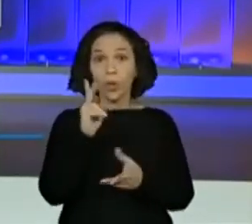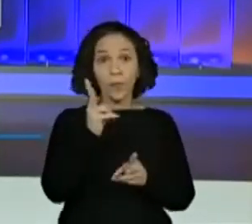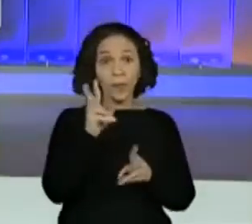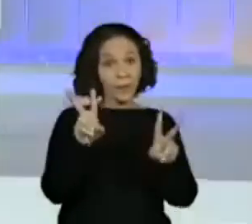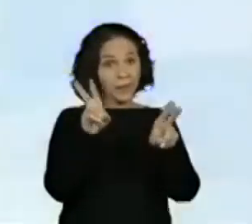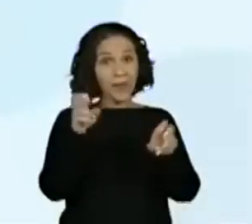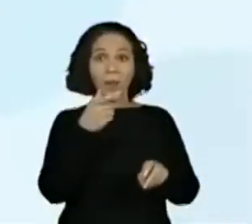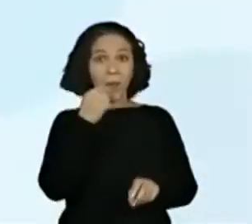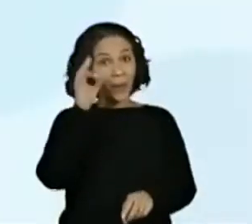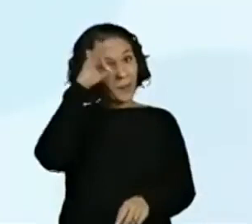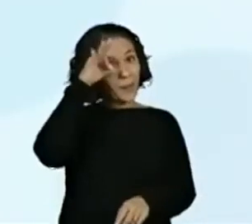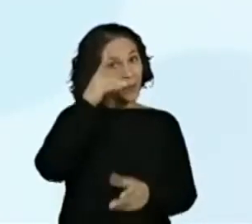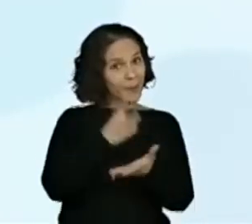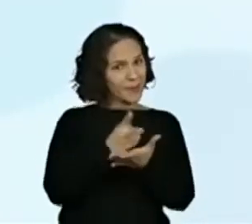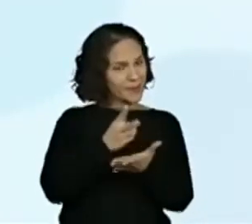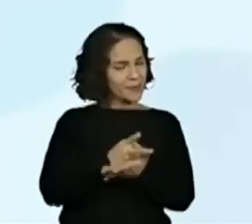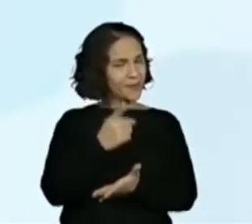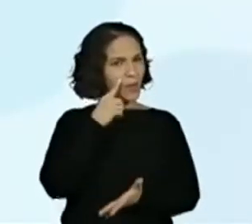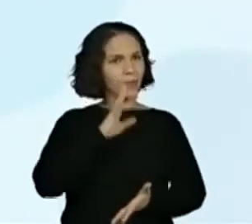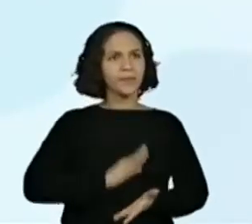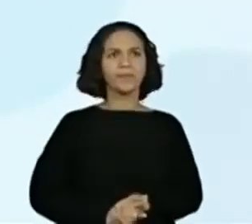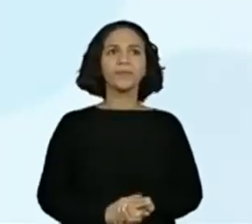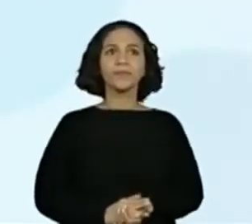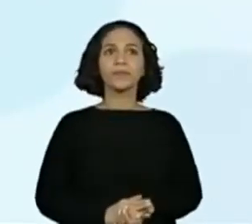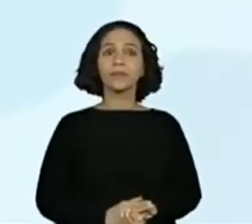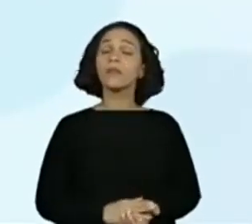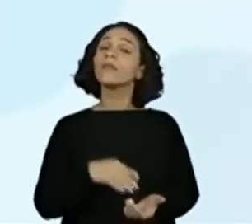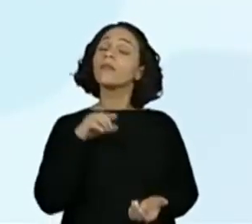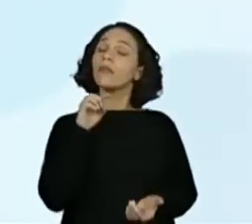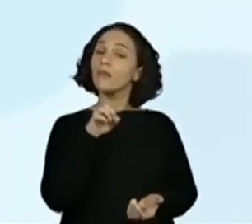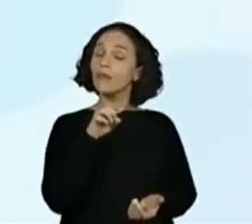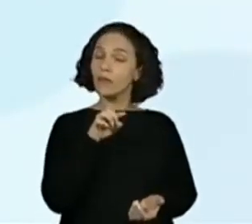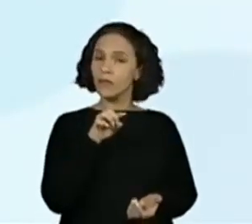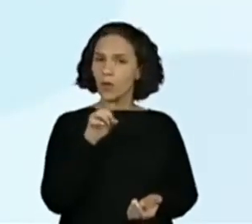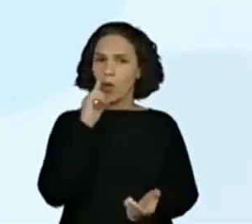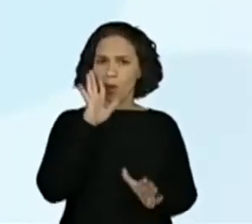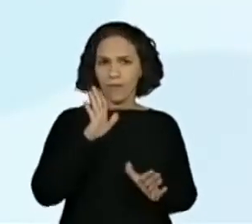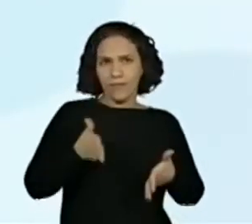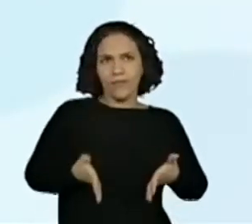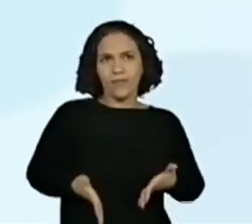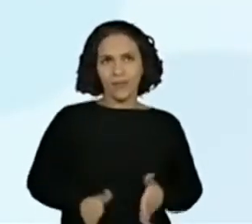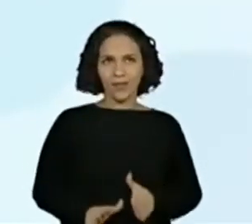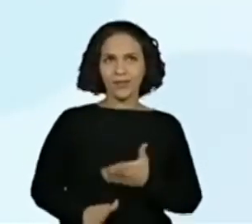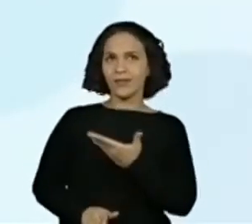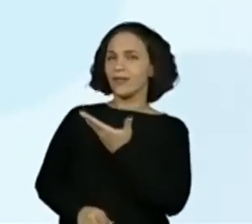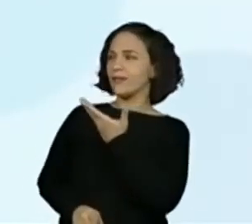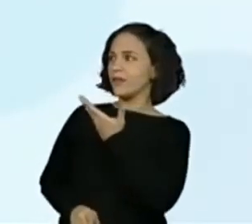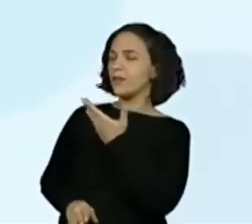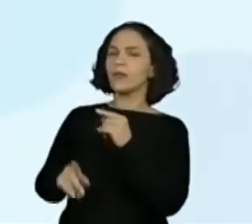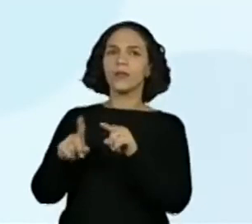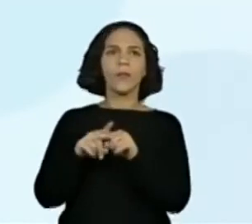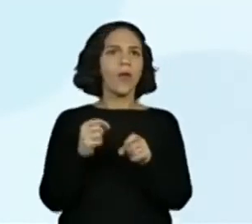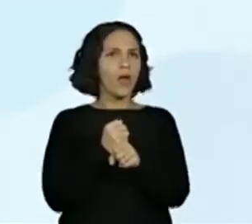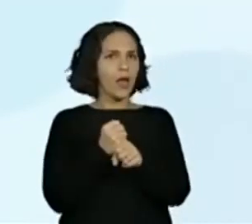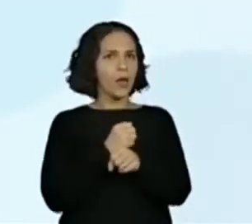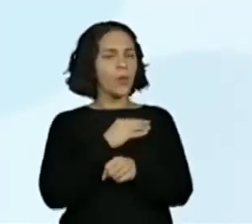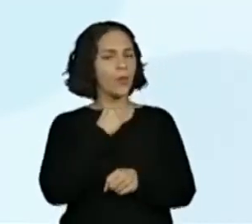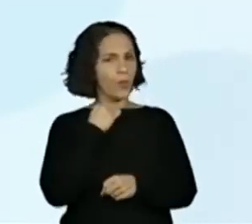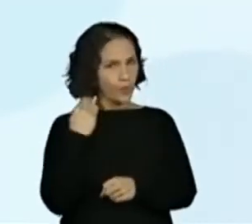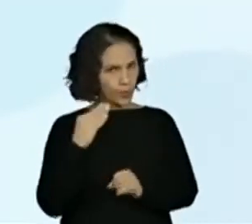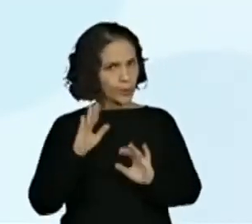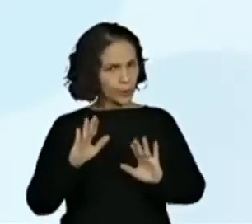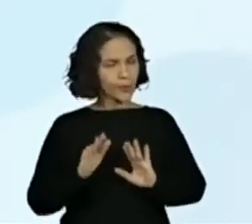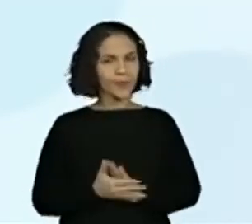Portinari. Então, vamos lá. Cândido Portinari. Aqui a gente tem a data de nascimento e de falecimento. Certo?